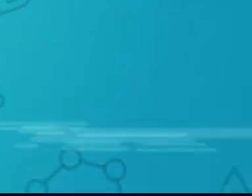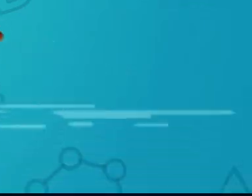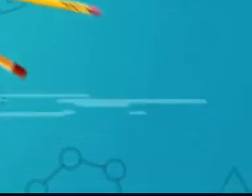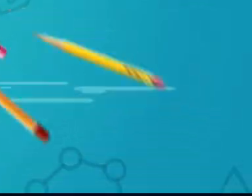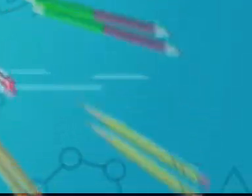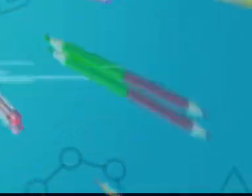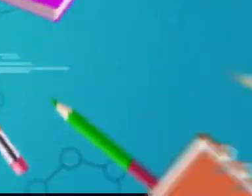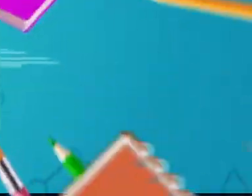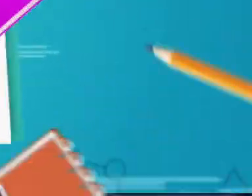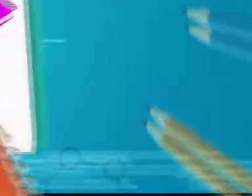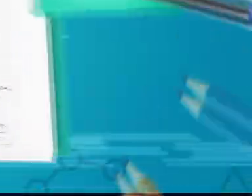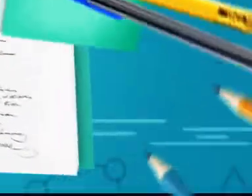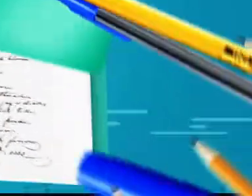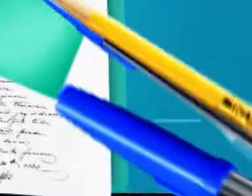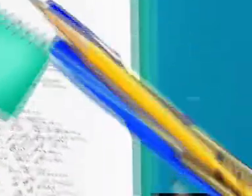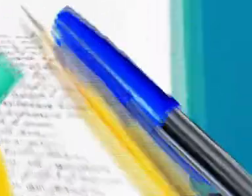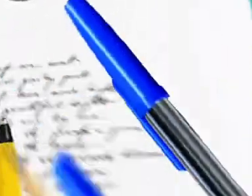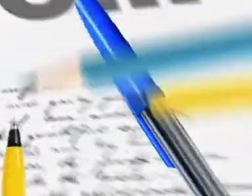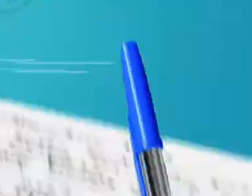Tchau, tchau,